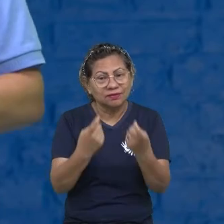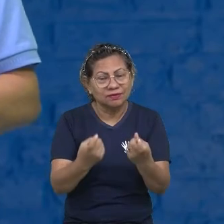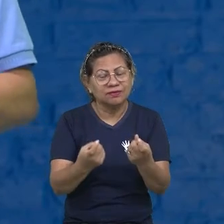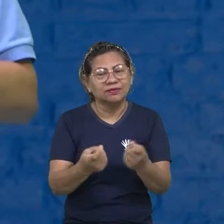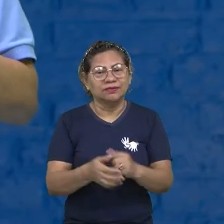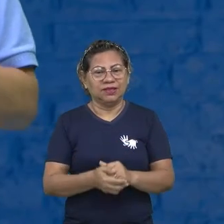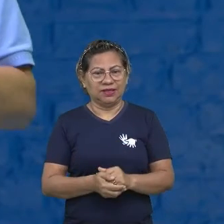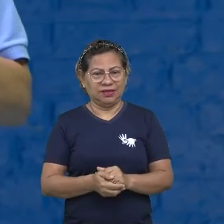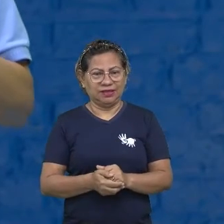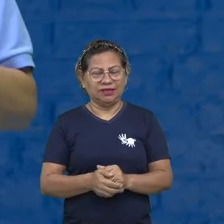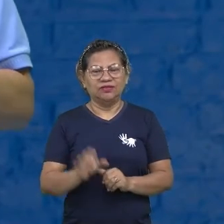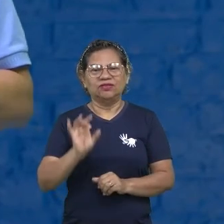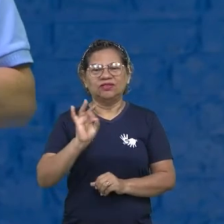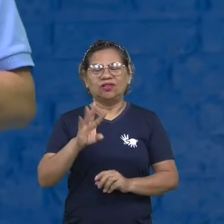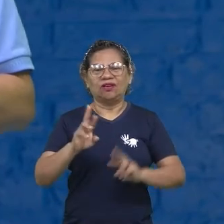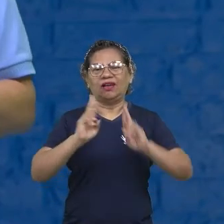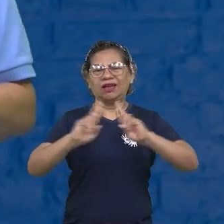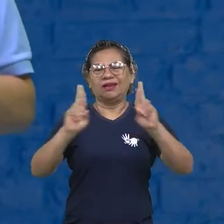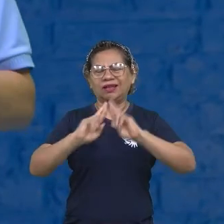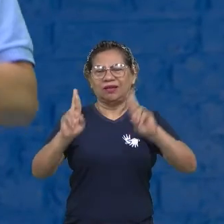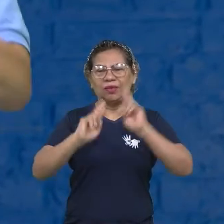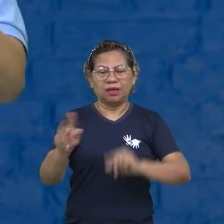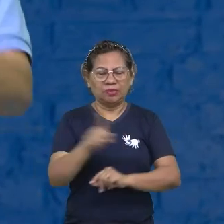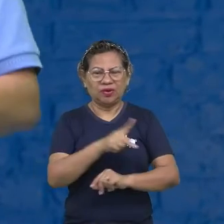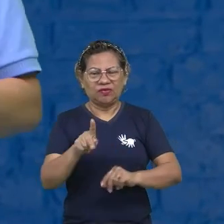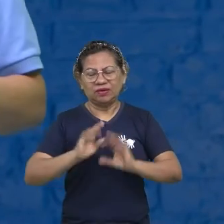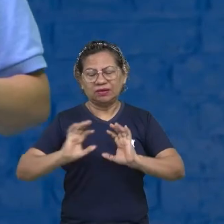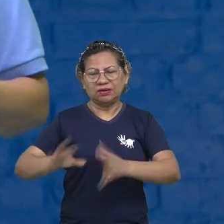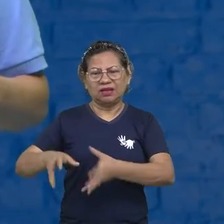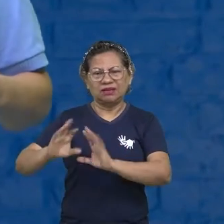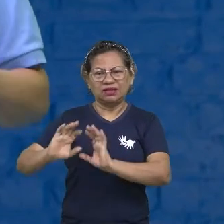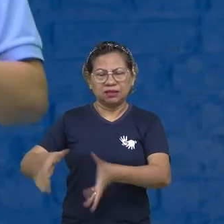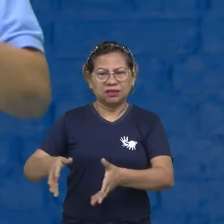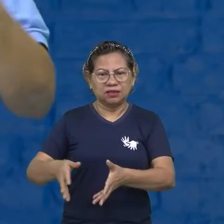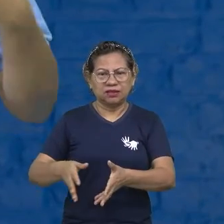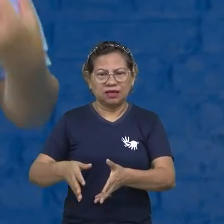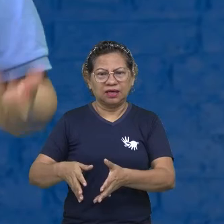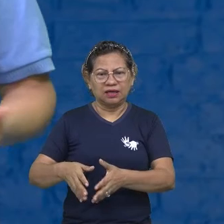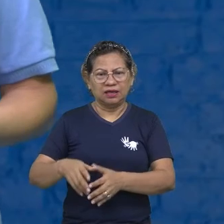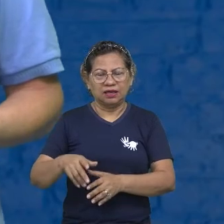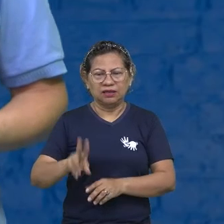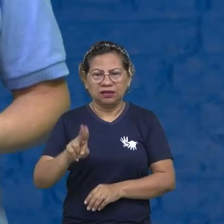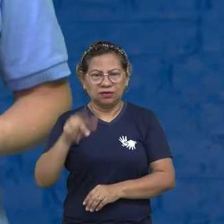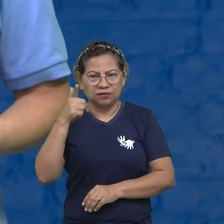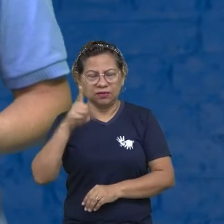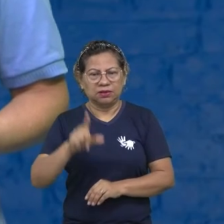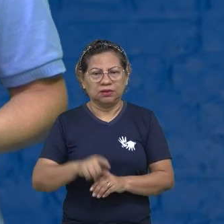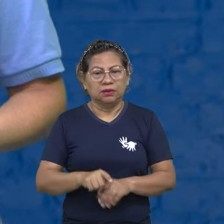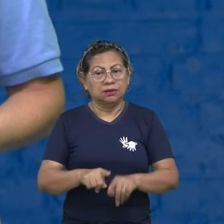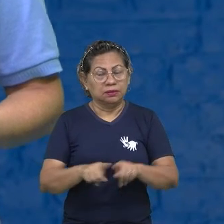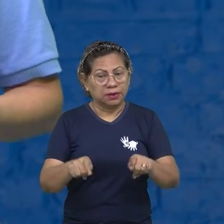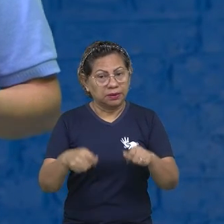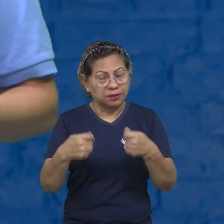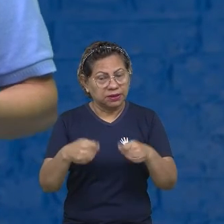e não só reclamar, dizer, ah, essa professora é chata, isso aqui é chato, eu não vou conseguir. Nós estamos vivendo uma realidade